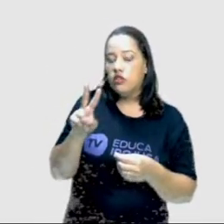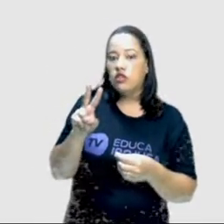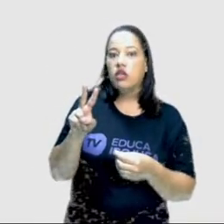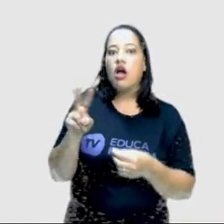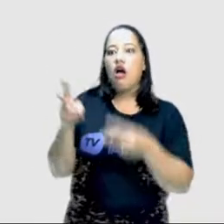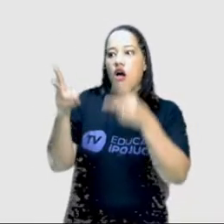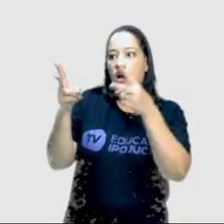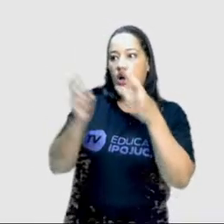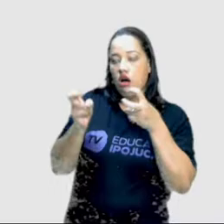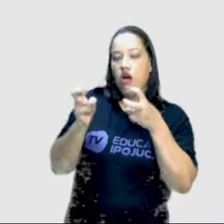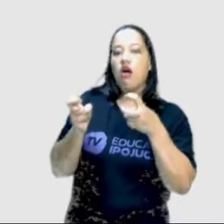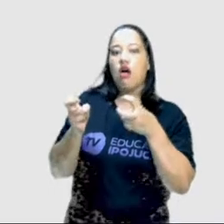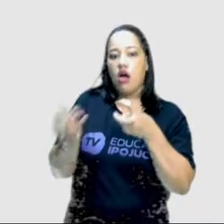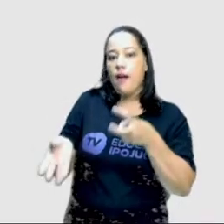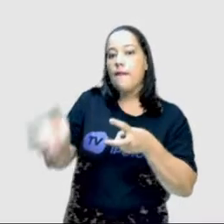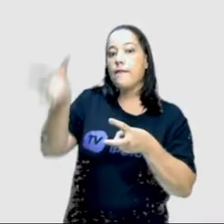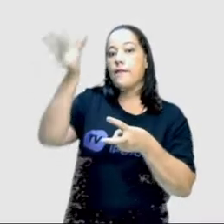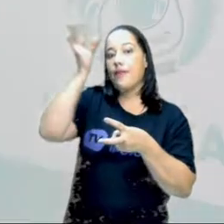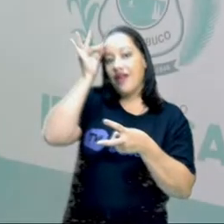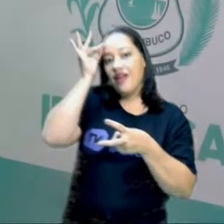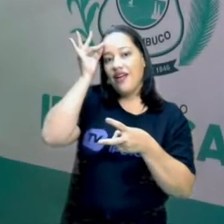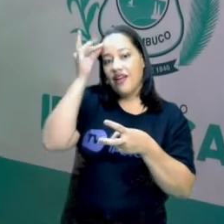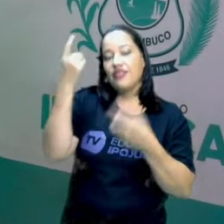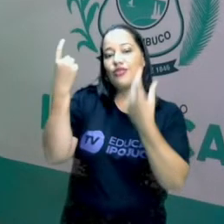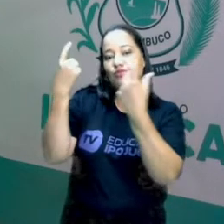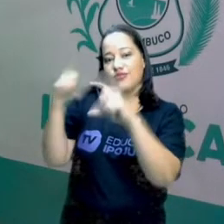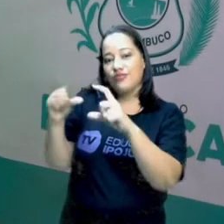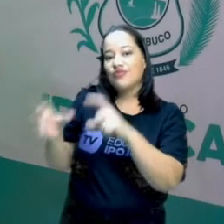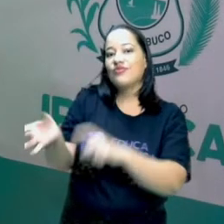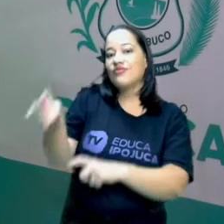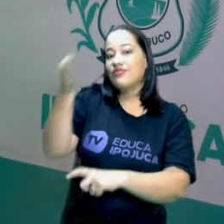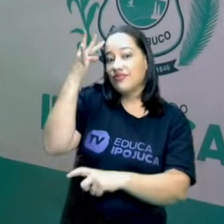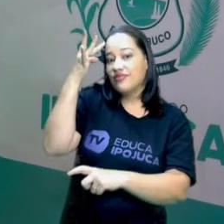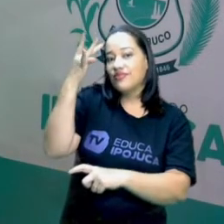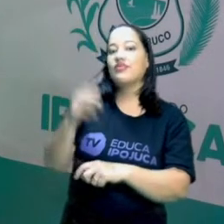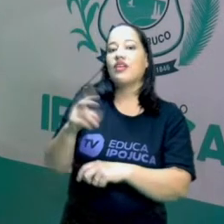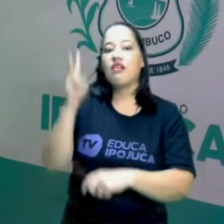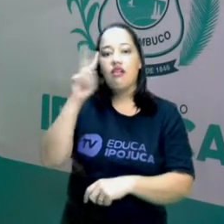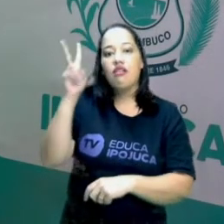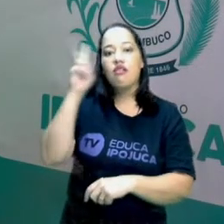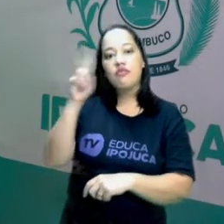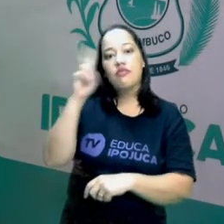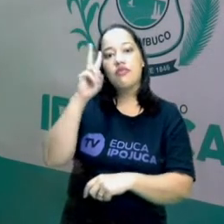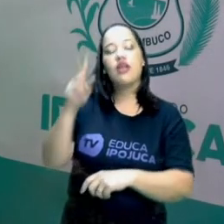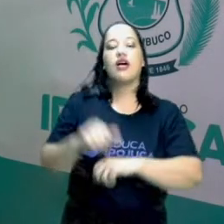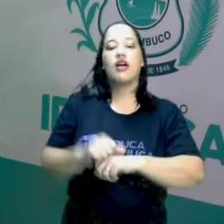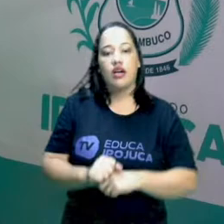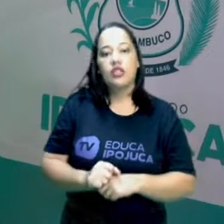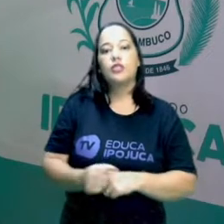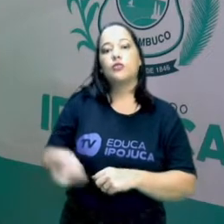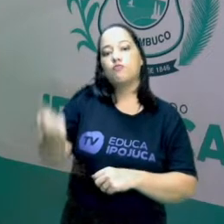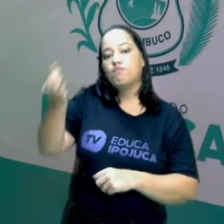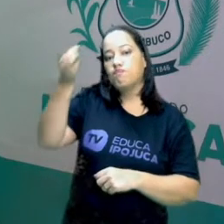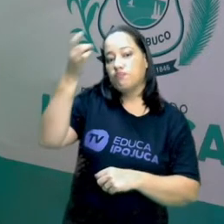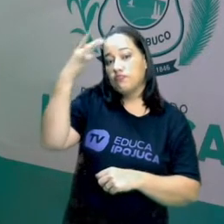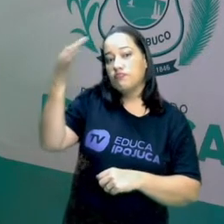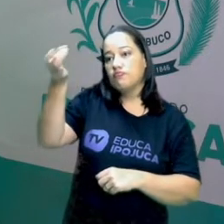assimilar e fixar na nossa mente, para lembrarmos sempre. Por isso, memorização.